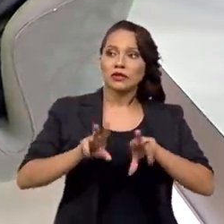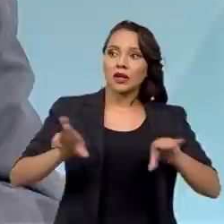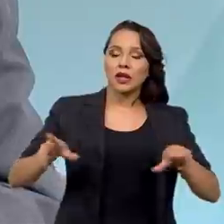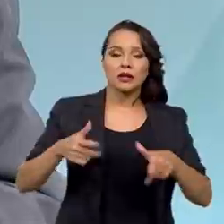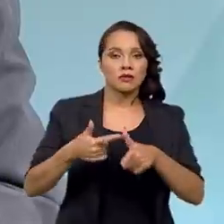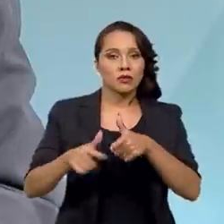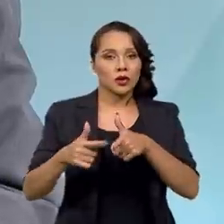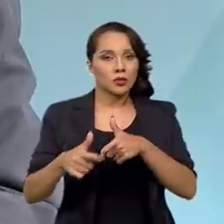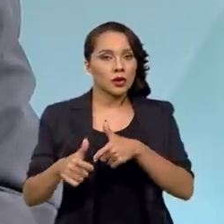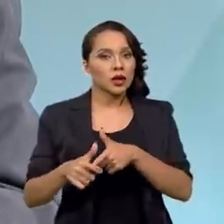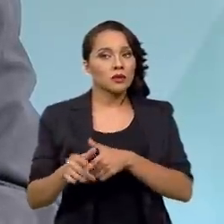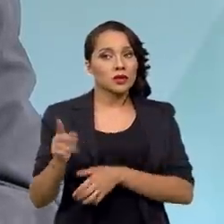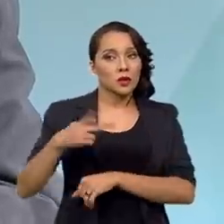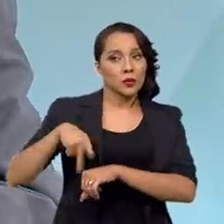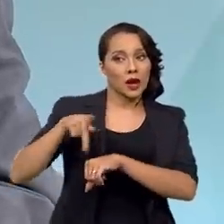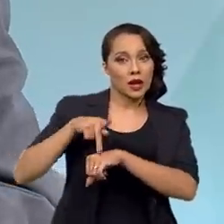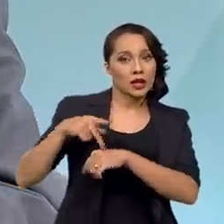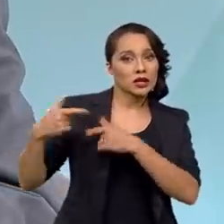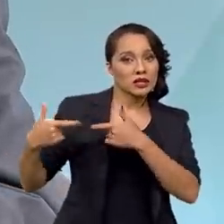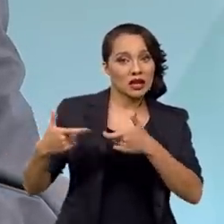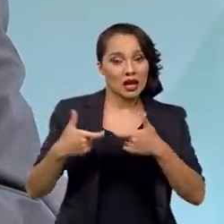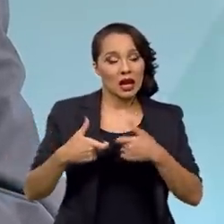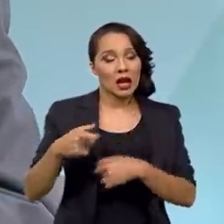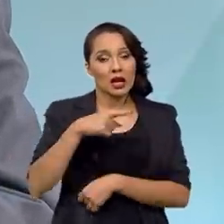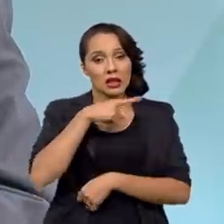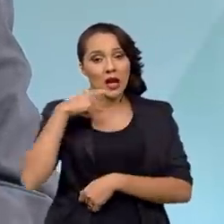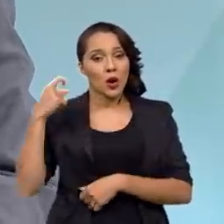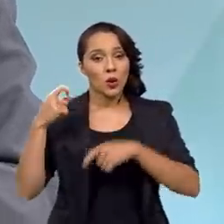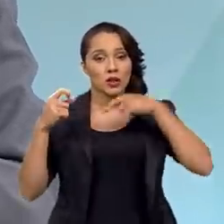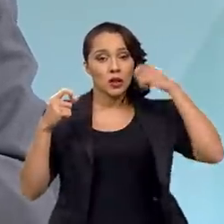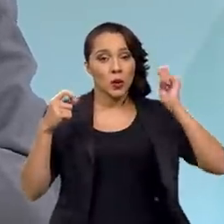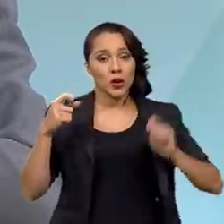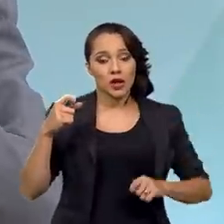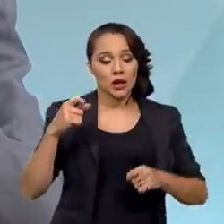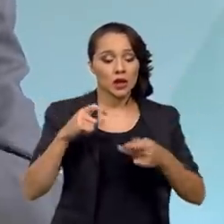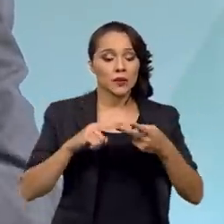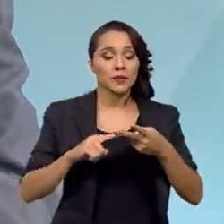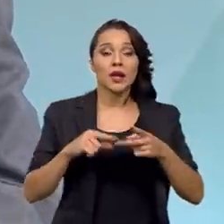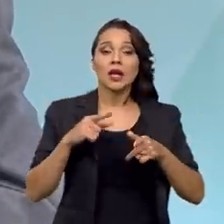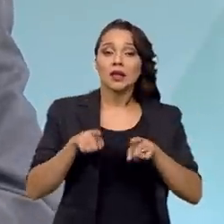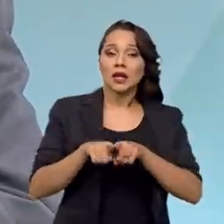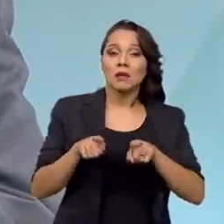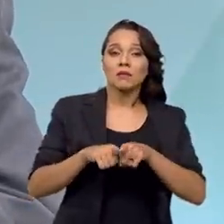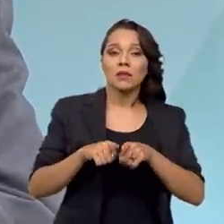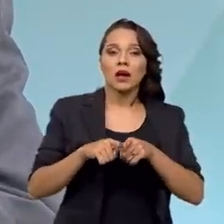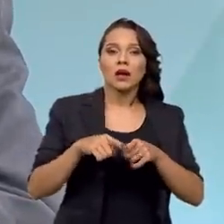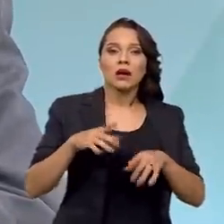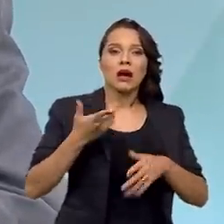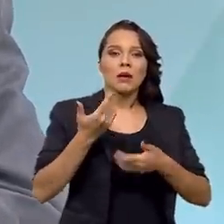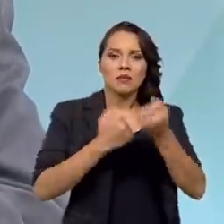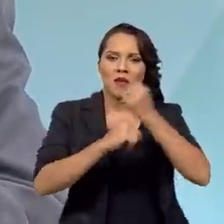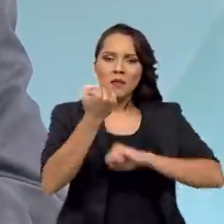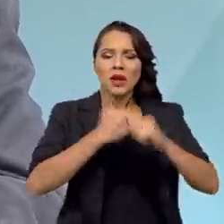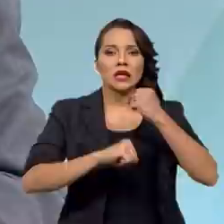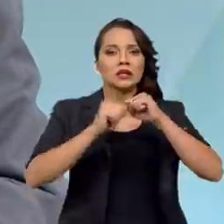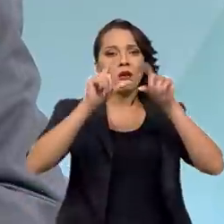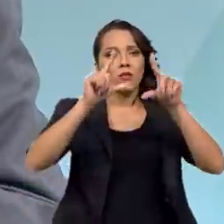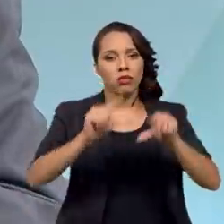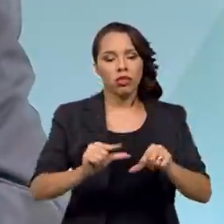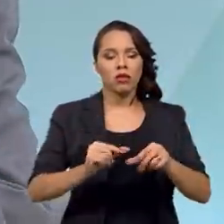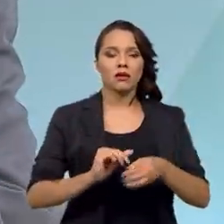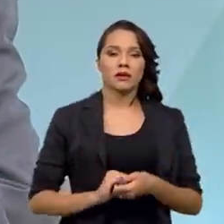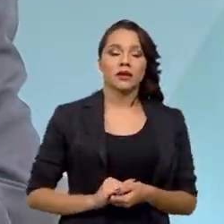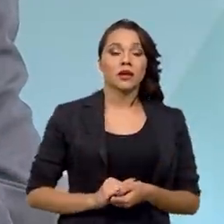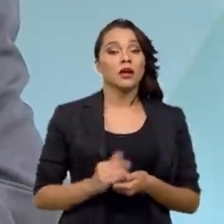problemas, entre eles a guerra na Rússia e na Ucrânia. Você teve quebras de cadeias globais de produção. E, para